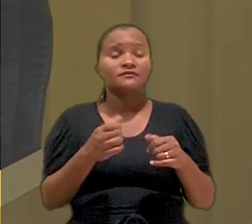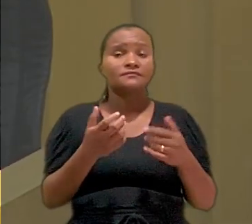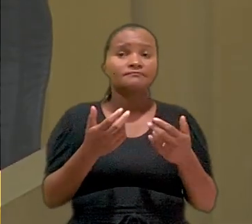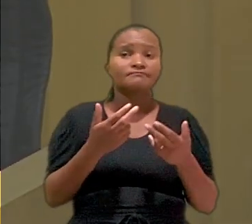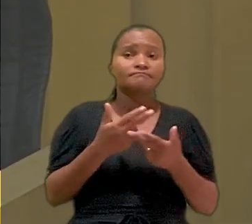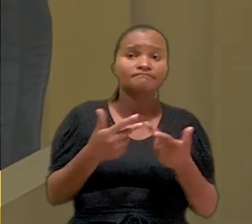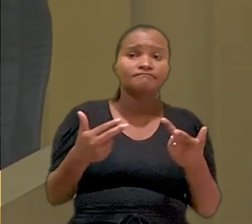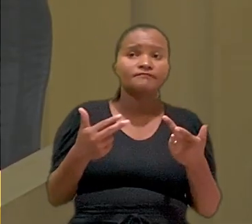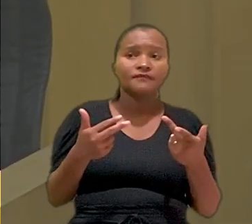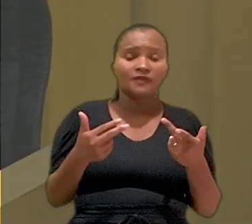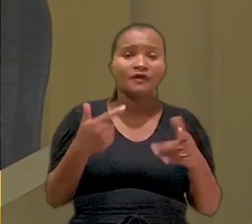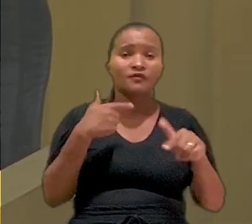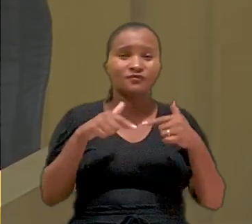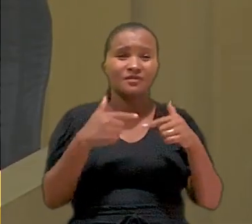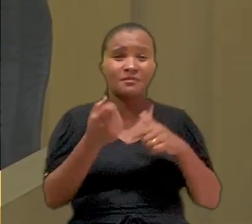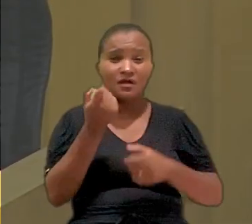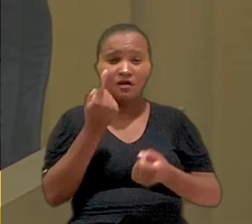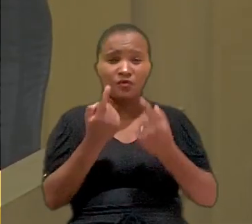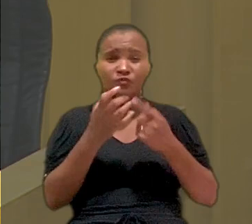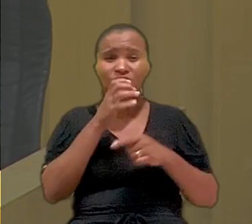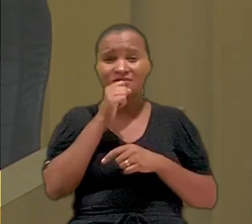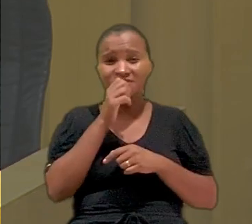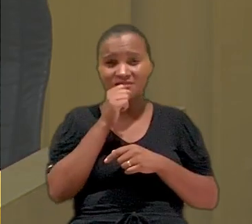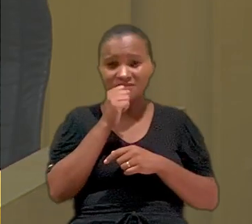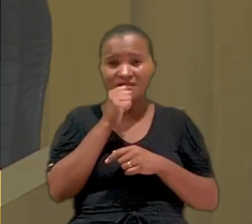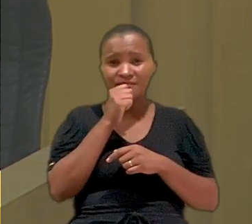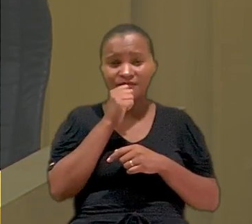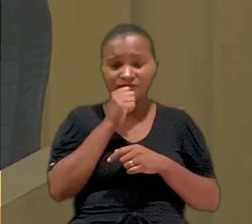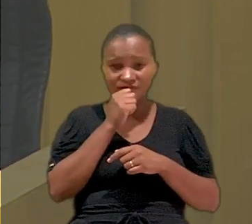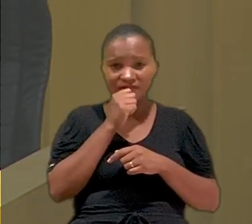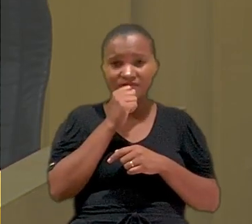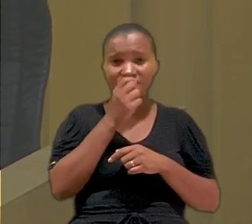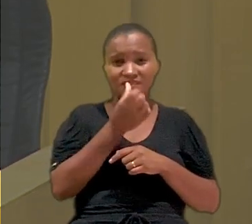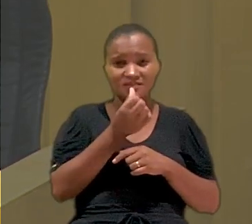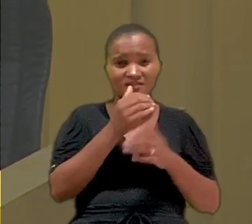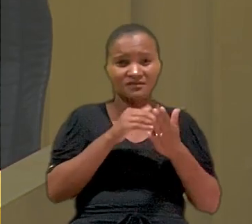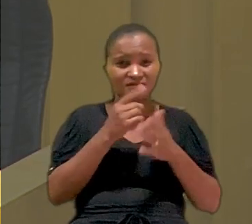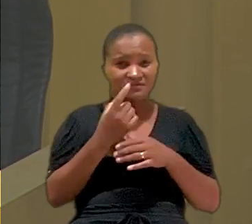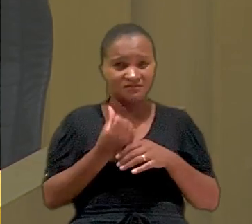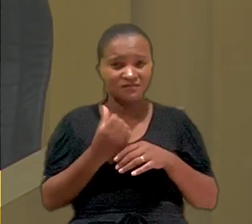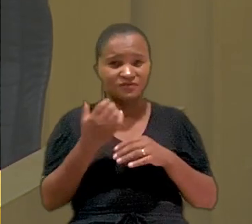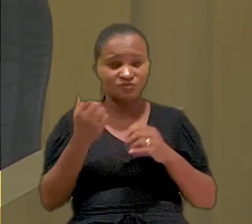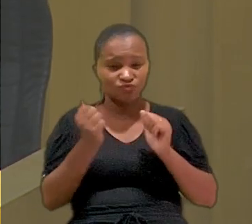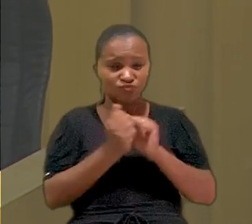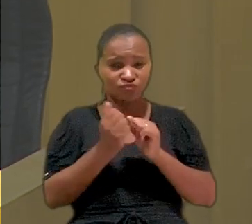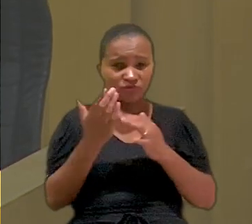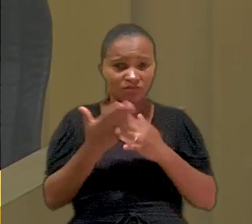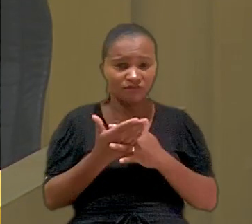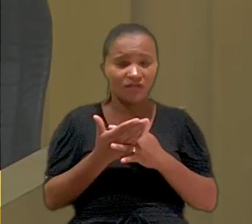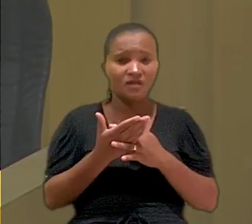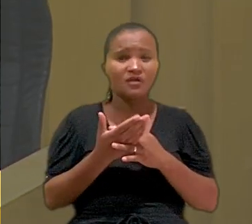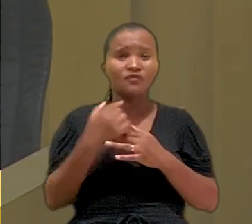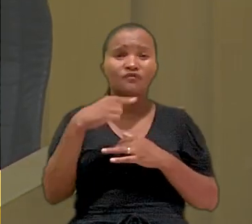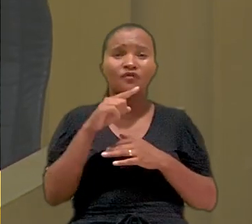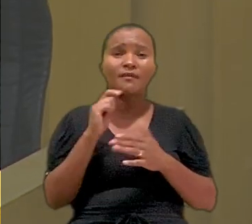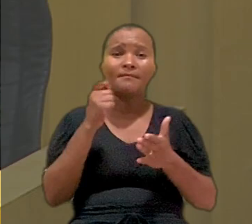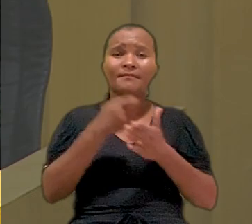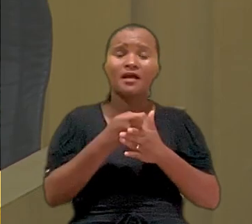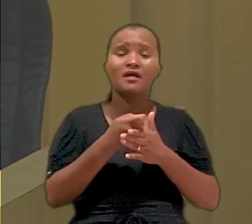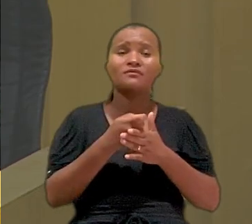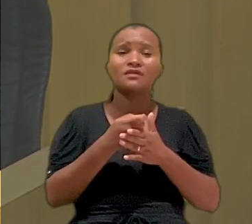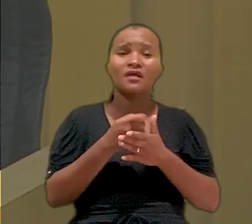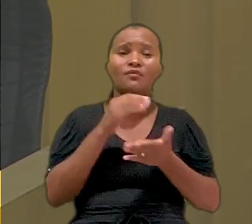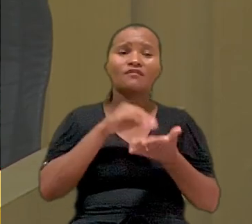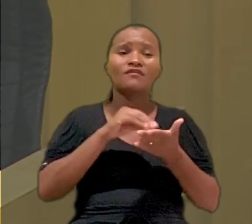o trabalho em alguns sábados das setas às dezesseis, com intervalo, foi compensado com